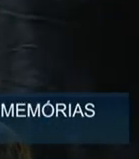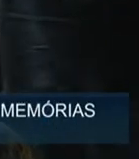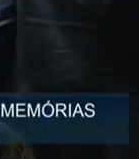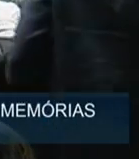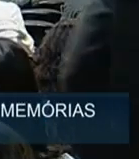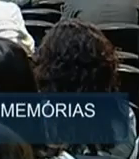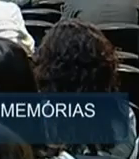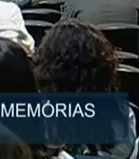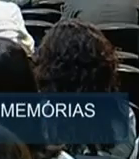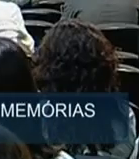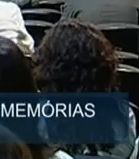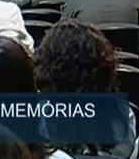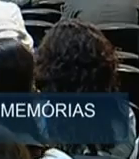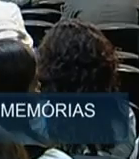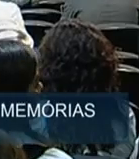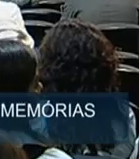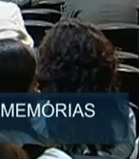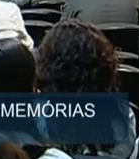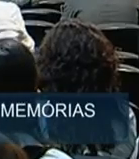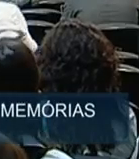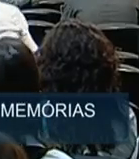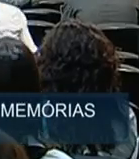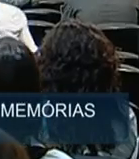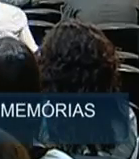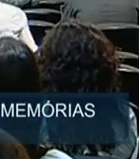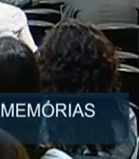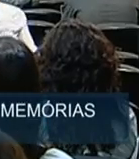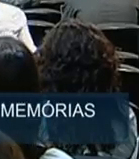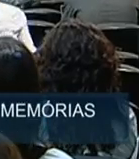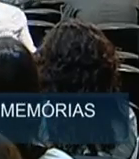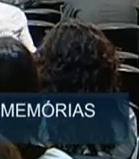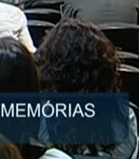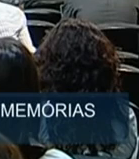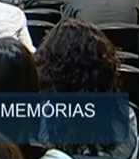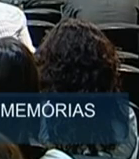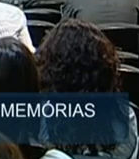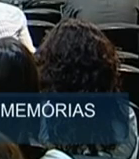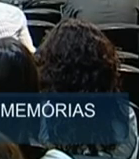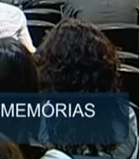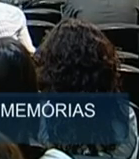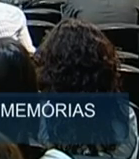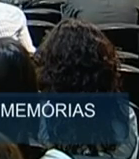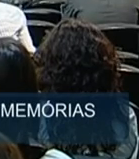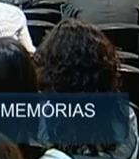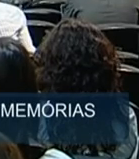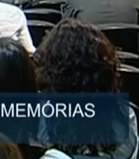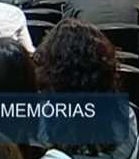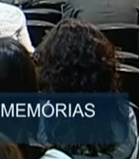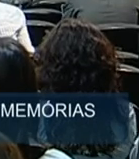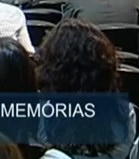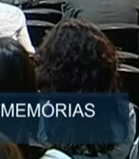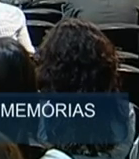a partir da experiência pessoal dele. Vamos para a frente, senão não dá tempo.